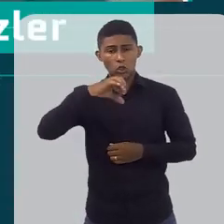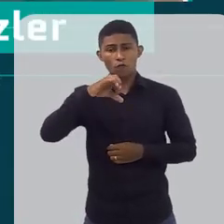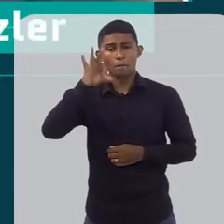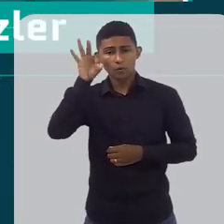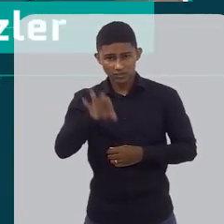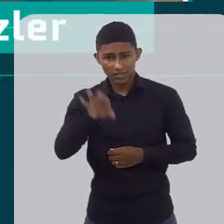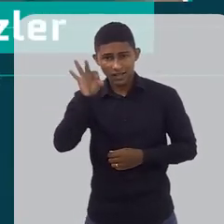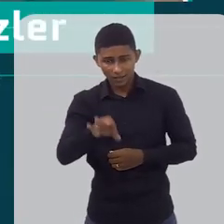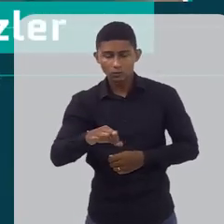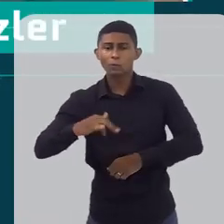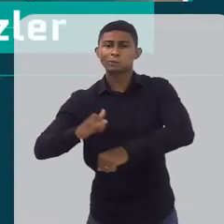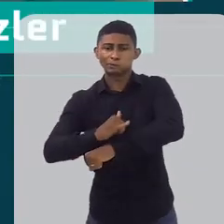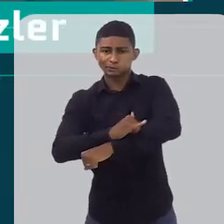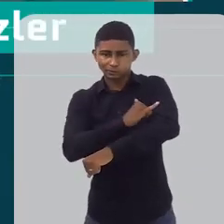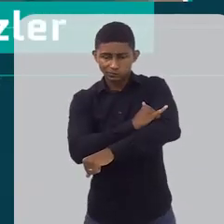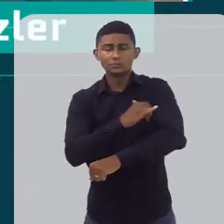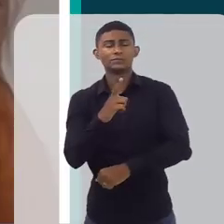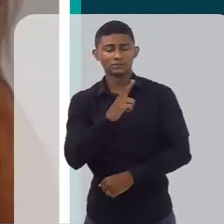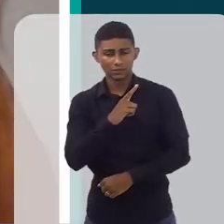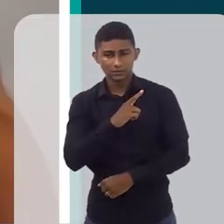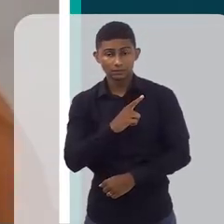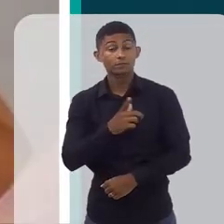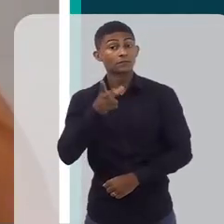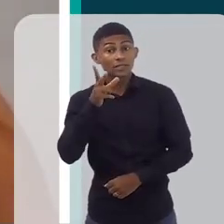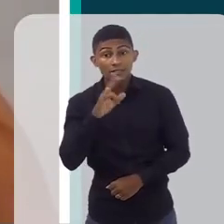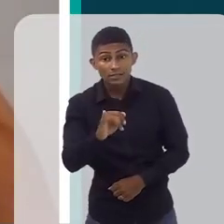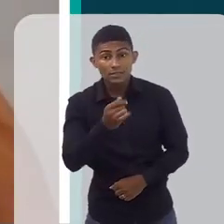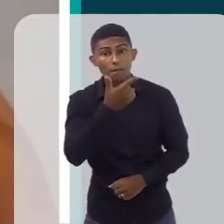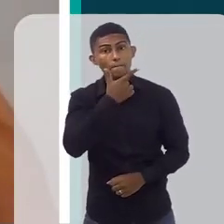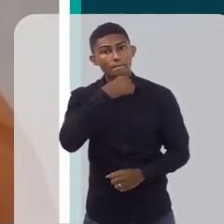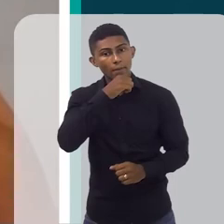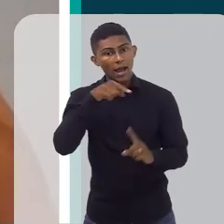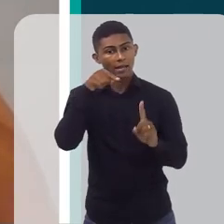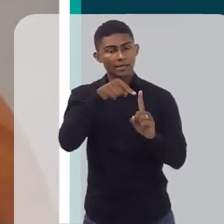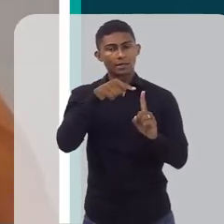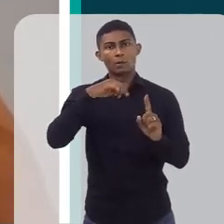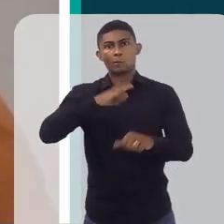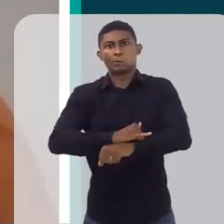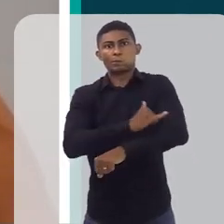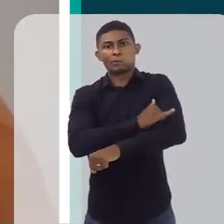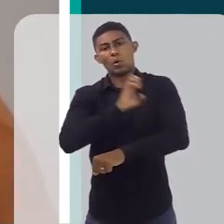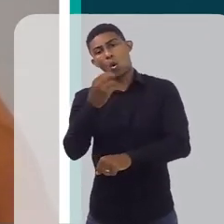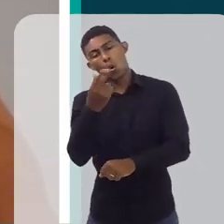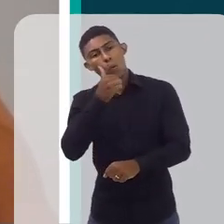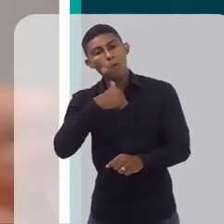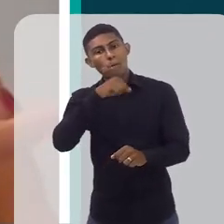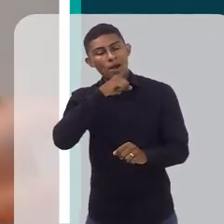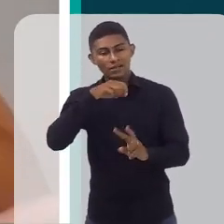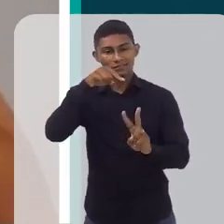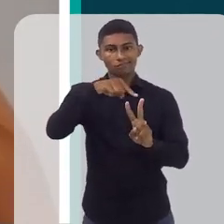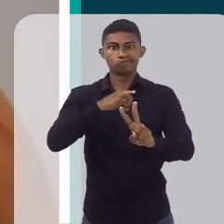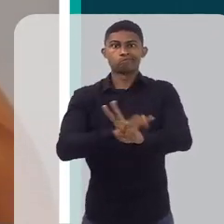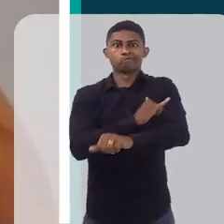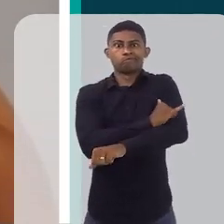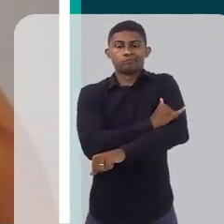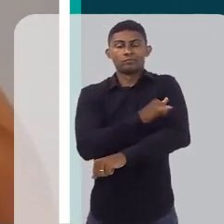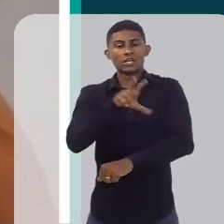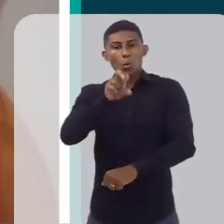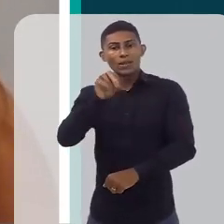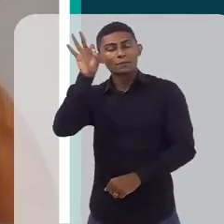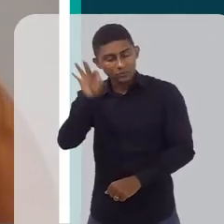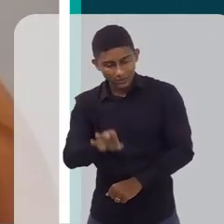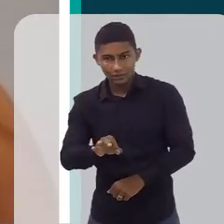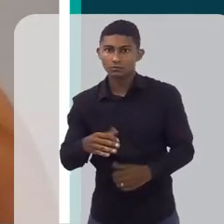dos pais, ou pai ou mãe, obeso, esse risco aumenta para 50%. E os dois pais